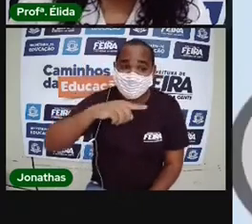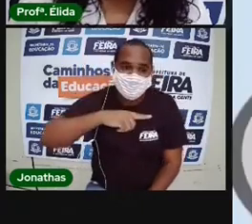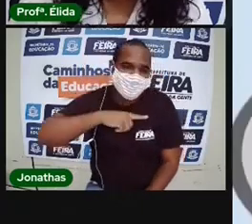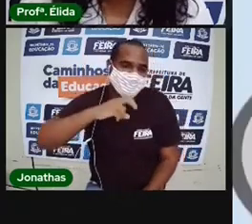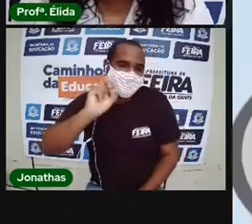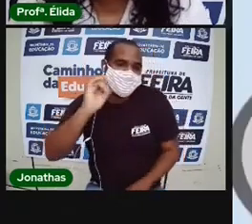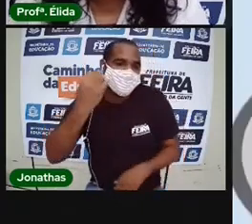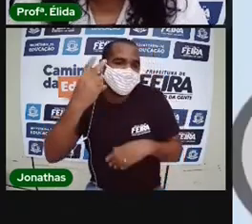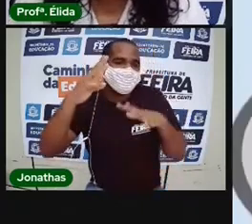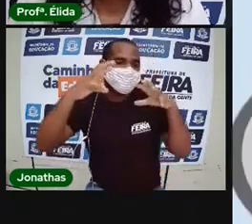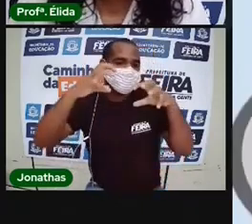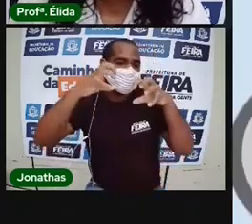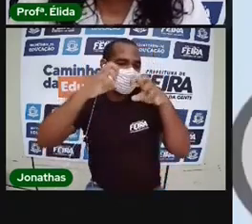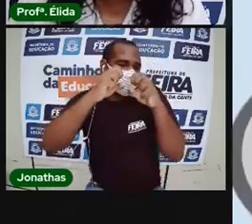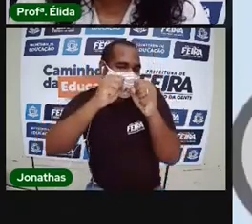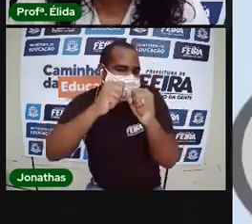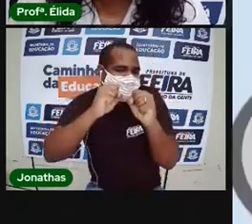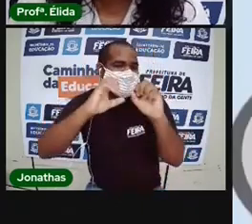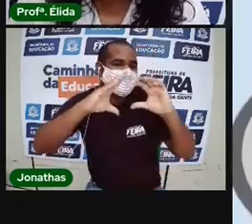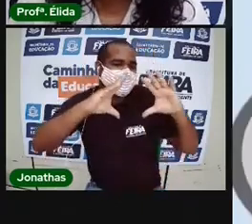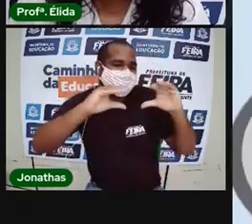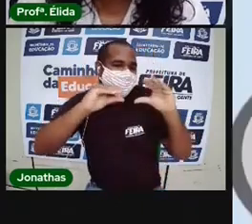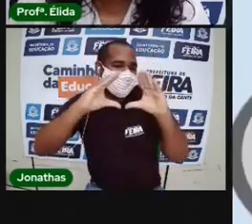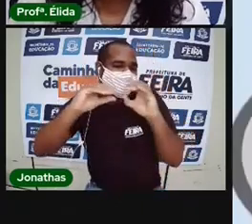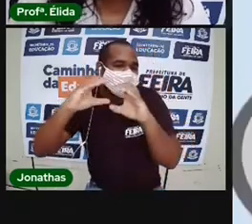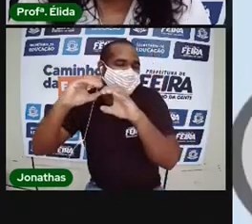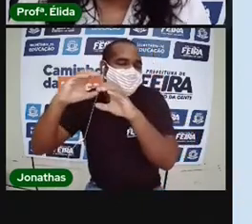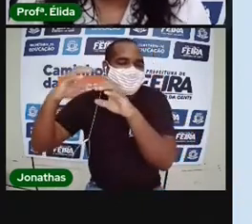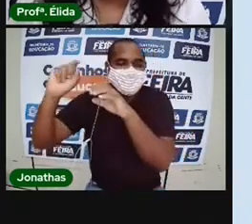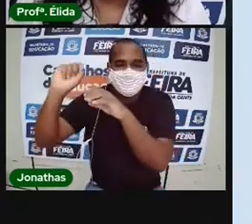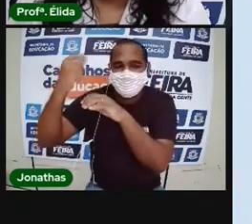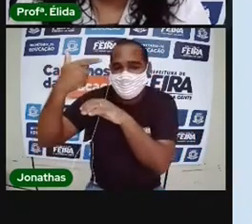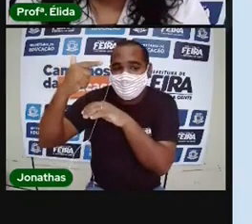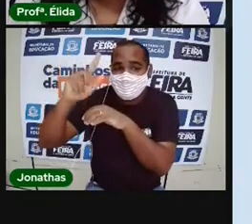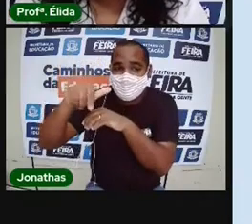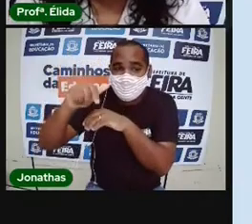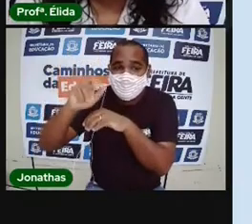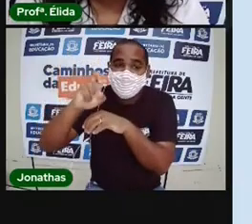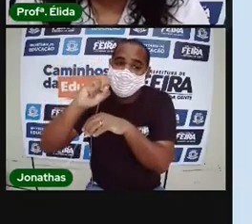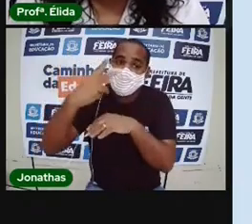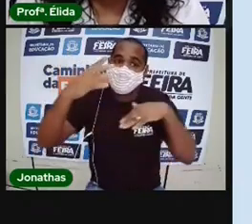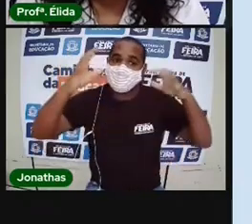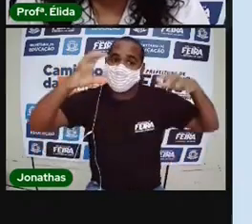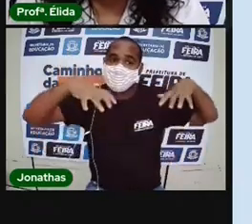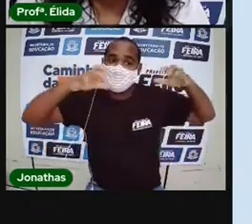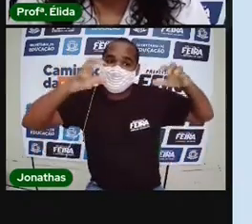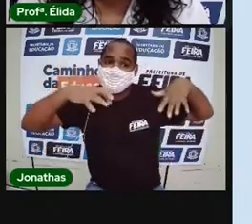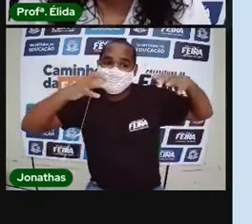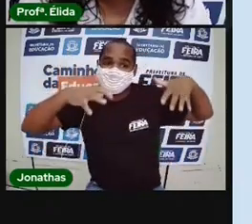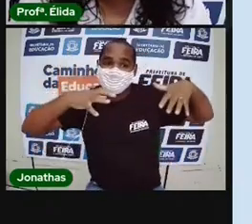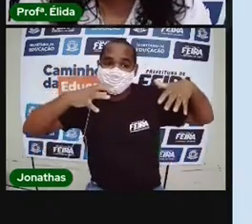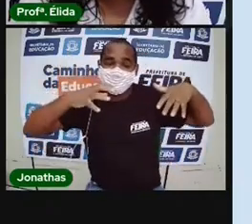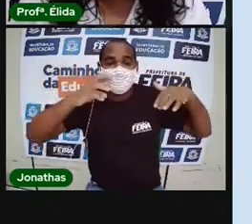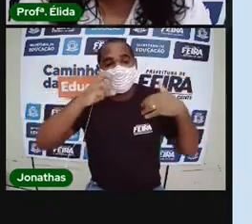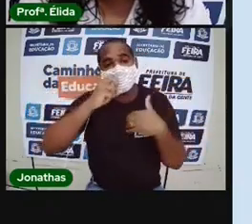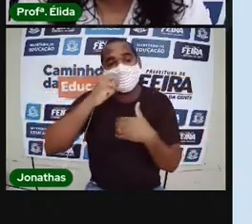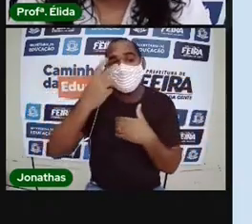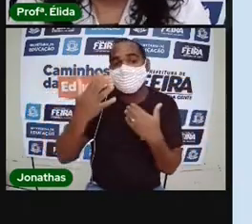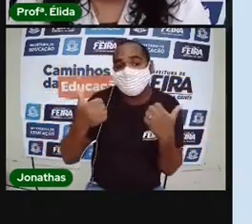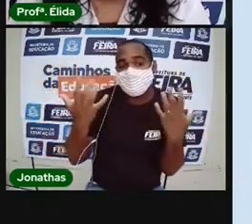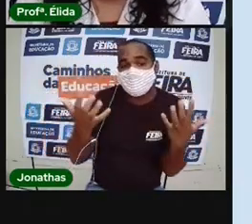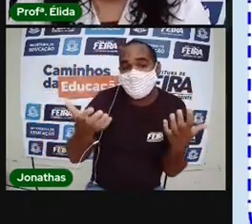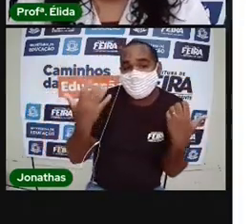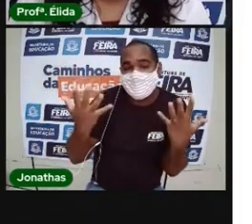ele está assim, o sol está meio escondidinho, está nublado? Hoje está chovendo? Conta aí.